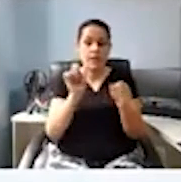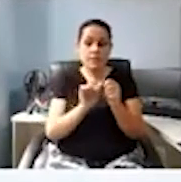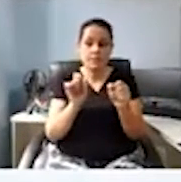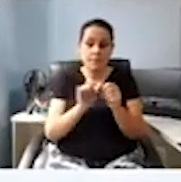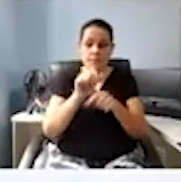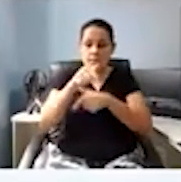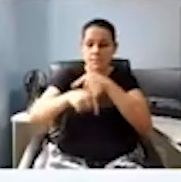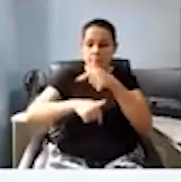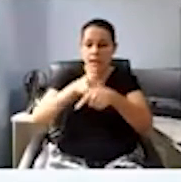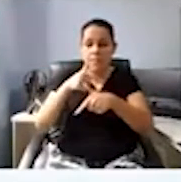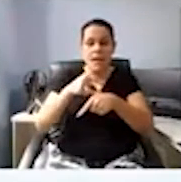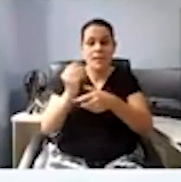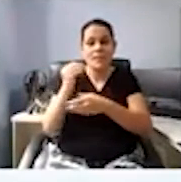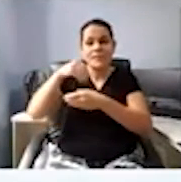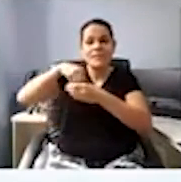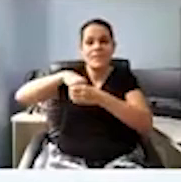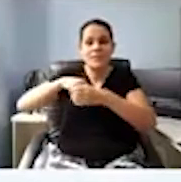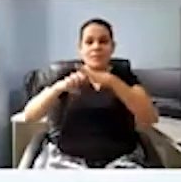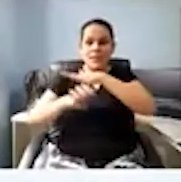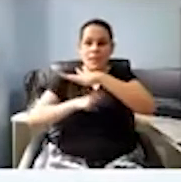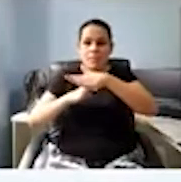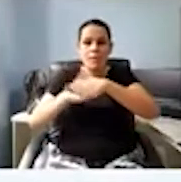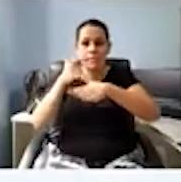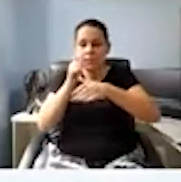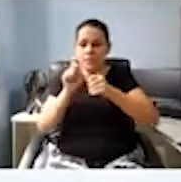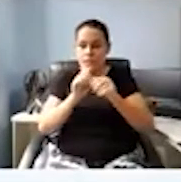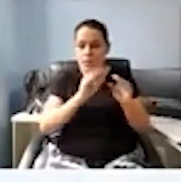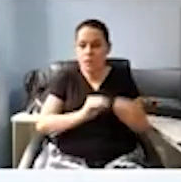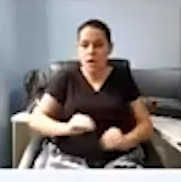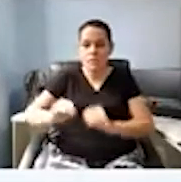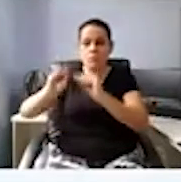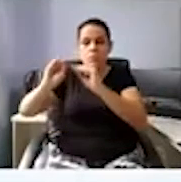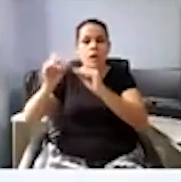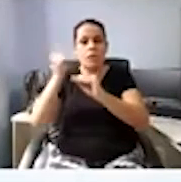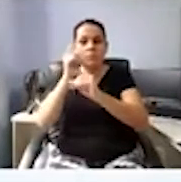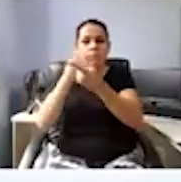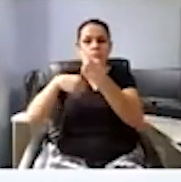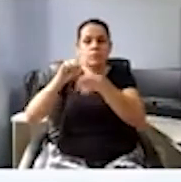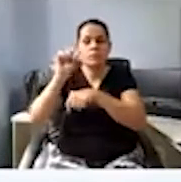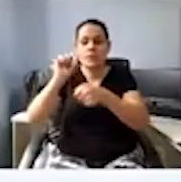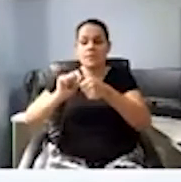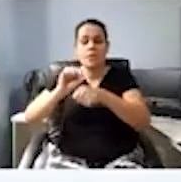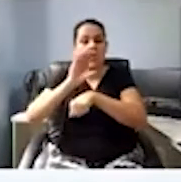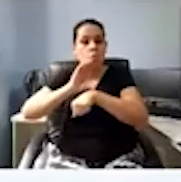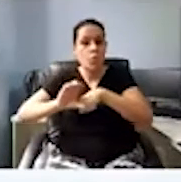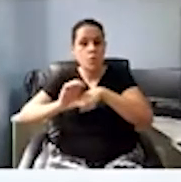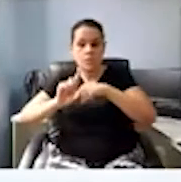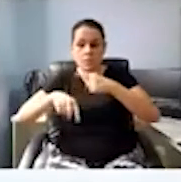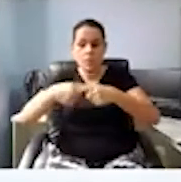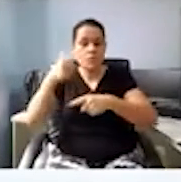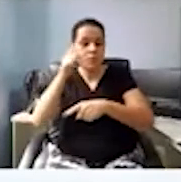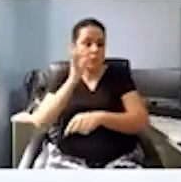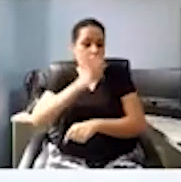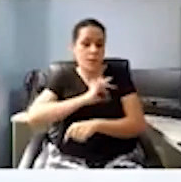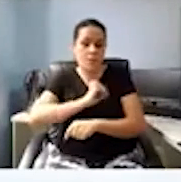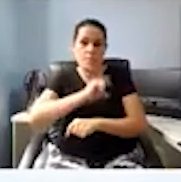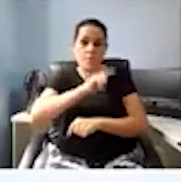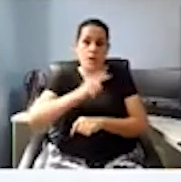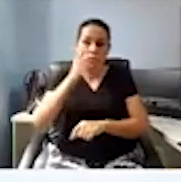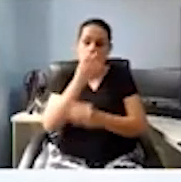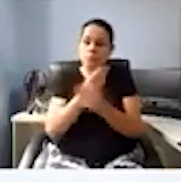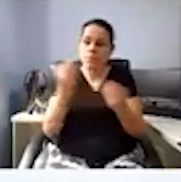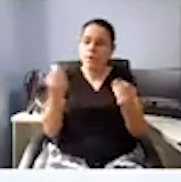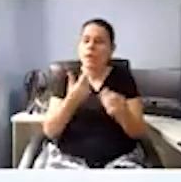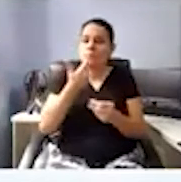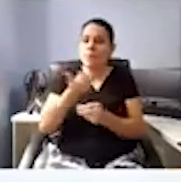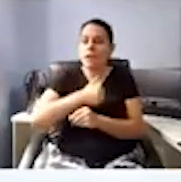interno. E aquele trabalhador que está numa função hoje, ele pode ter esse curso e fazer o recrutamento para ele mesmo se qualificar e